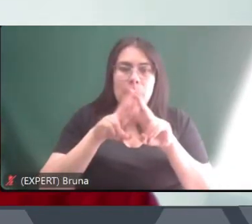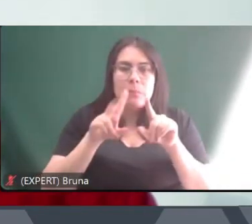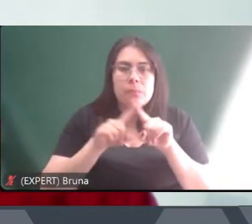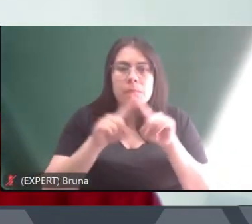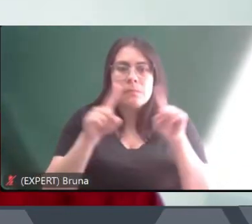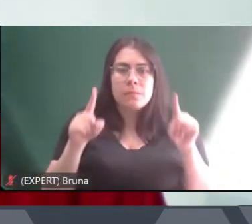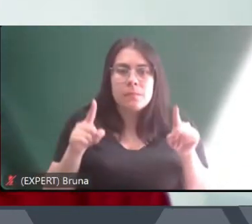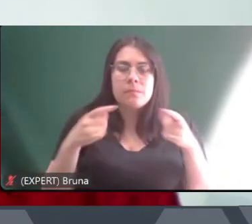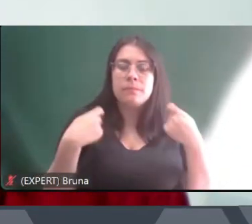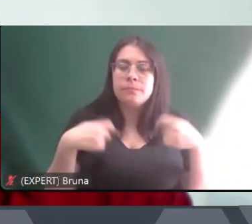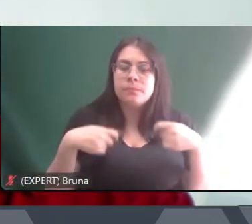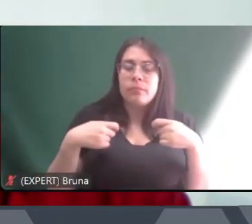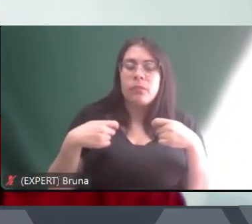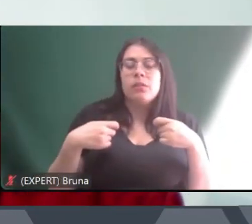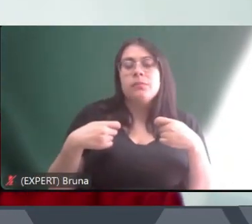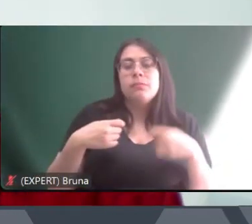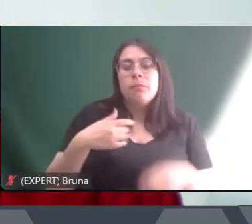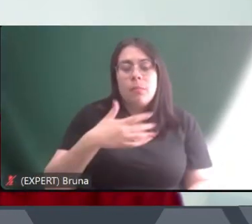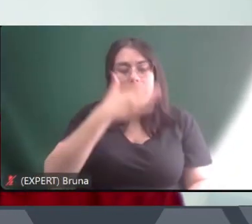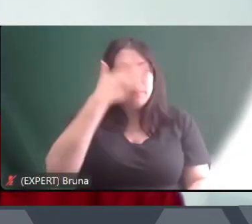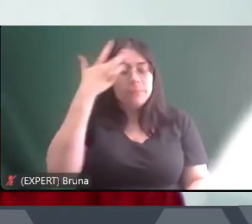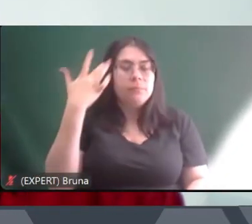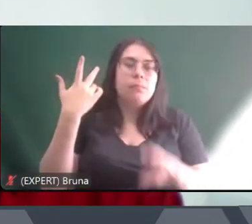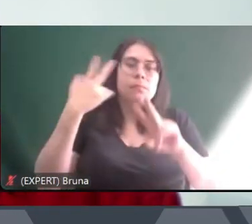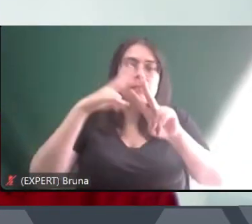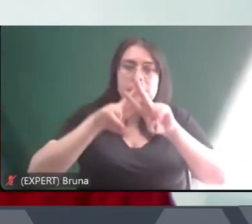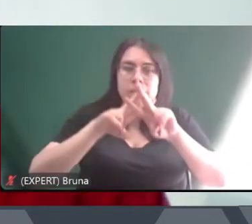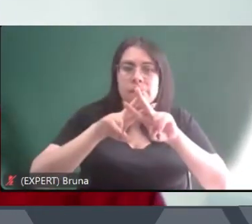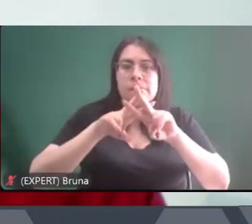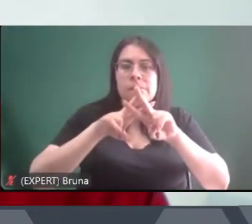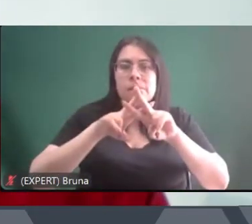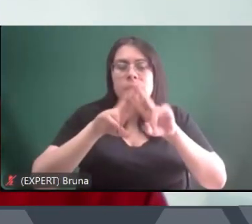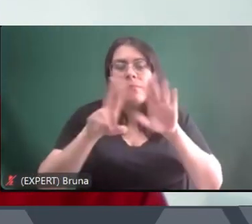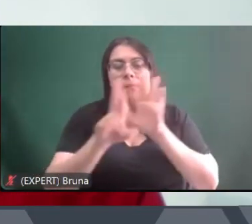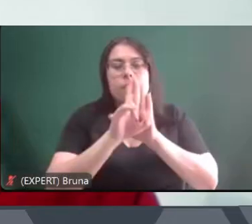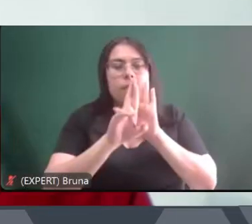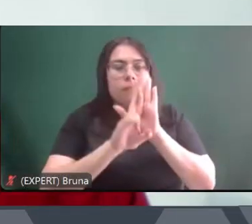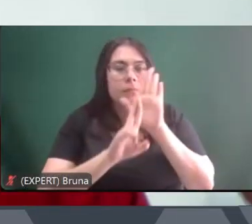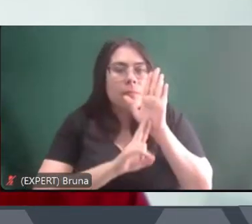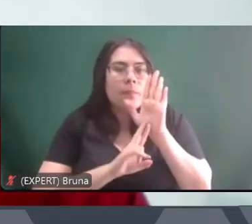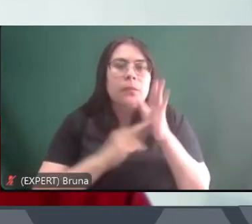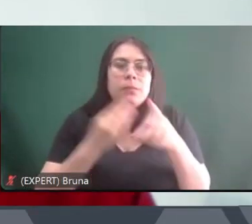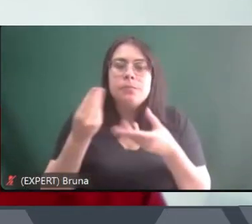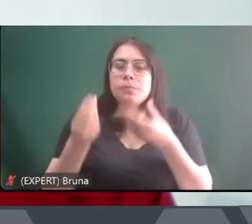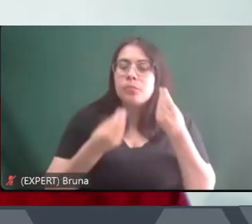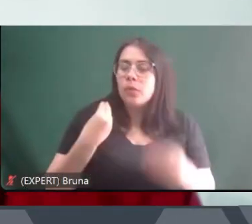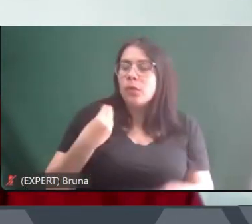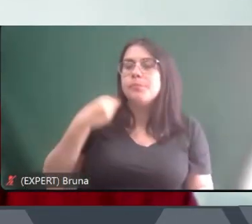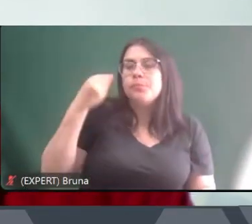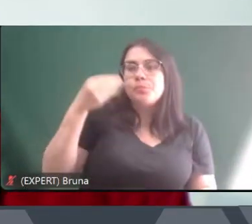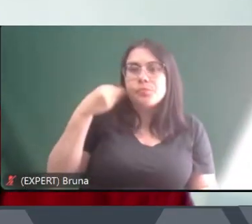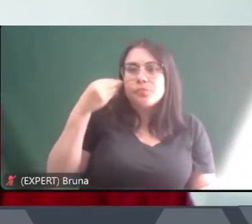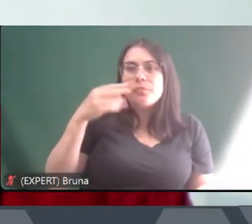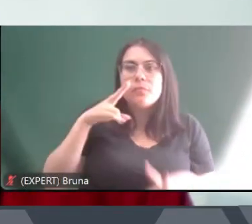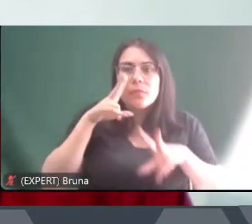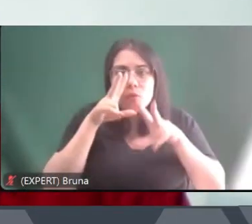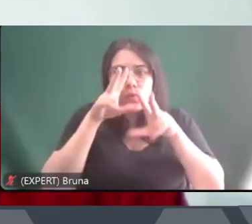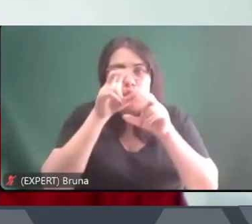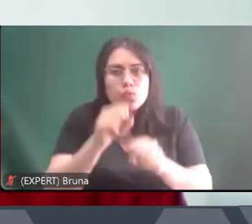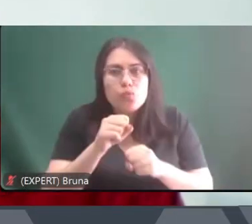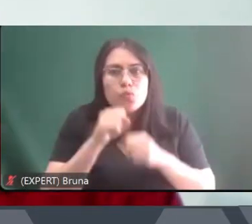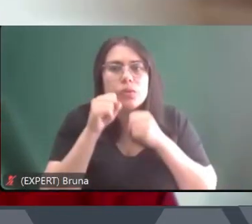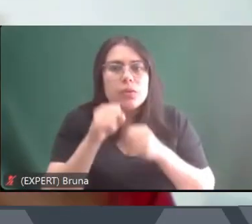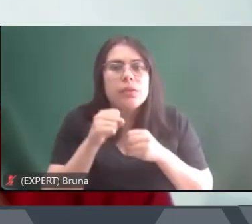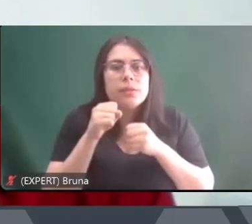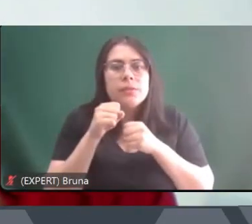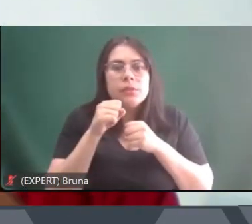e os próprios presos passam a produzir as regras e as normas de convívio fortalecendo ainda mais